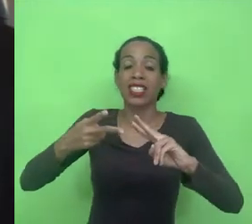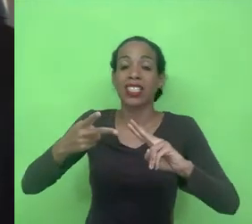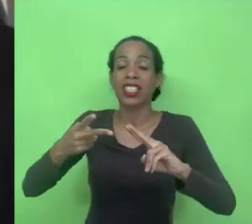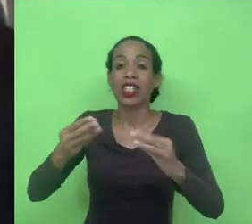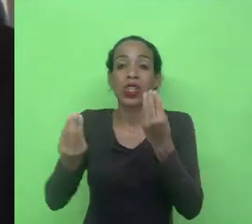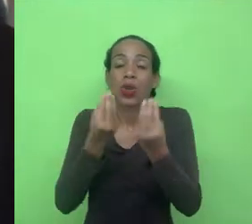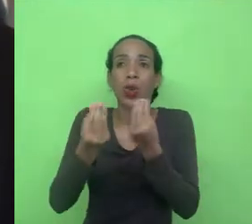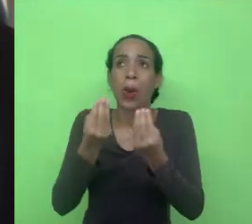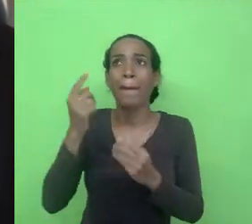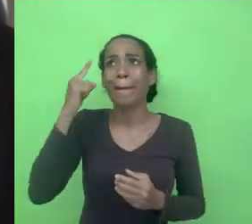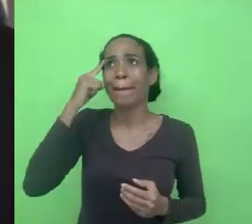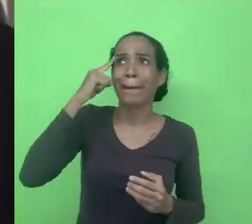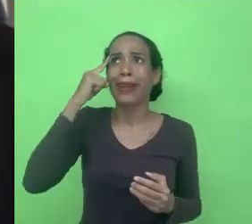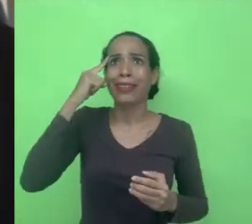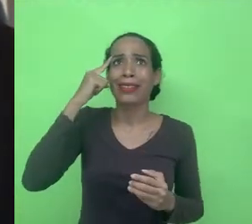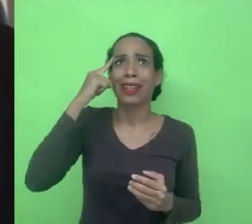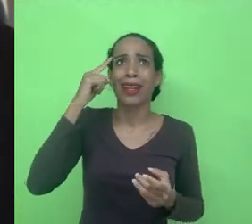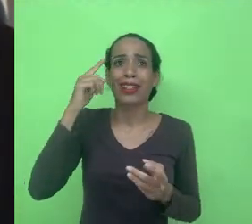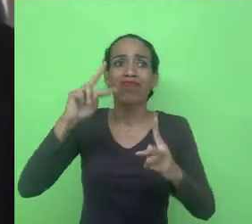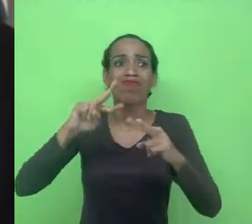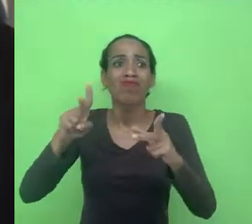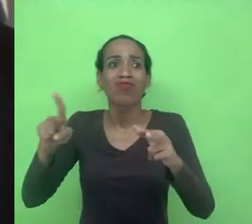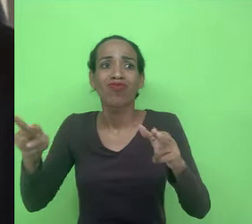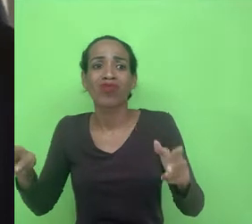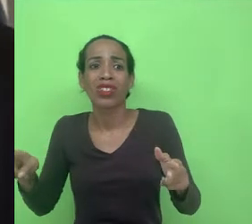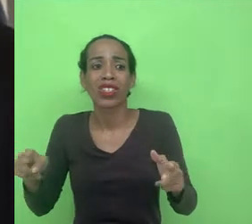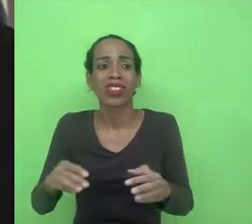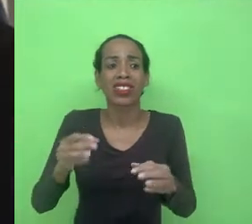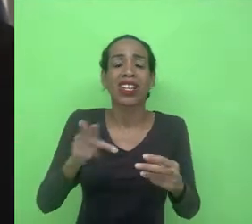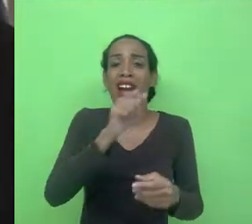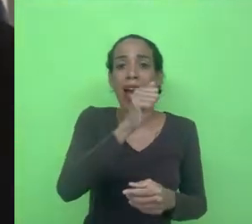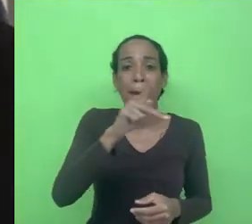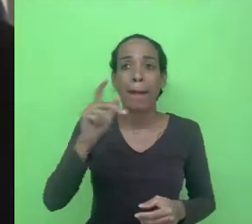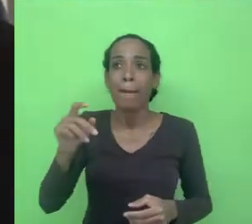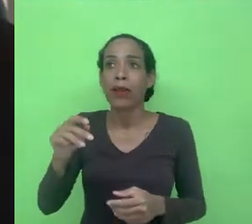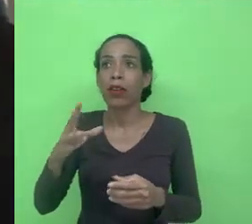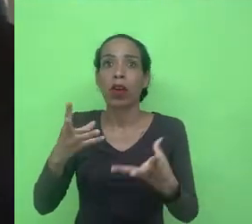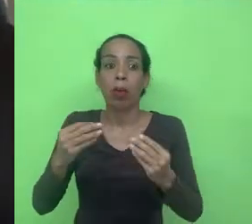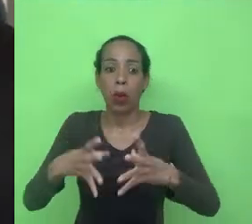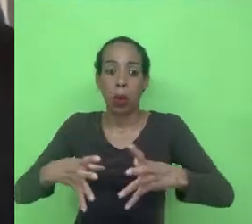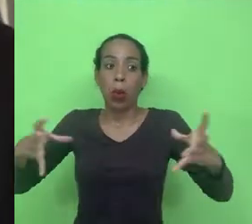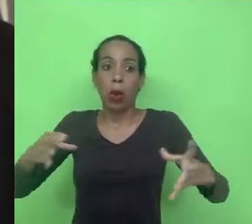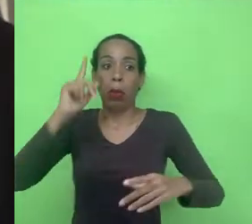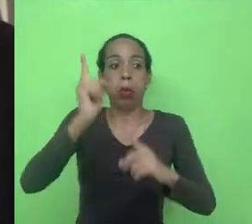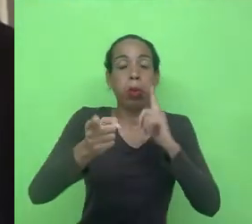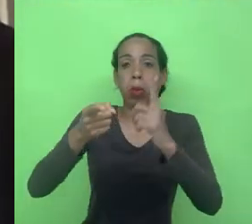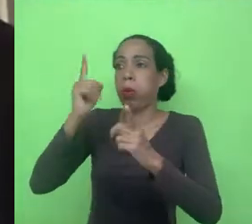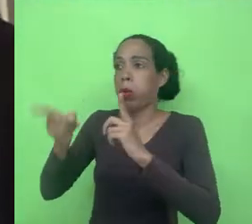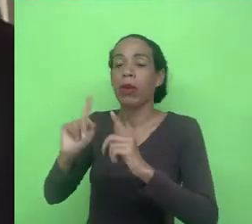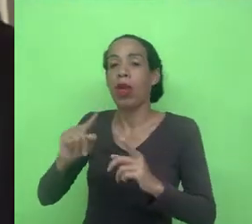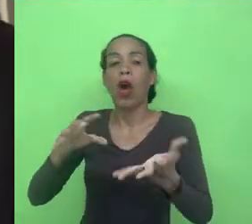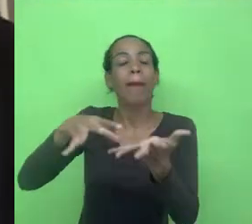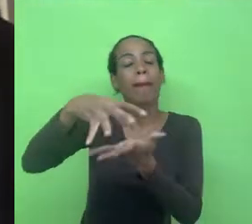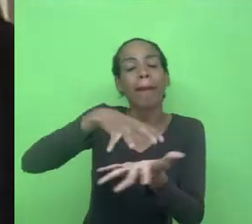de pensar diferentes modos de plataformização sem o domínio dessas grandes big techs, são movimentos organizados de